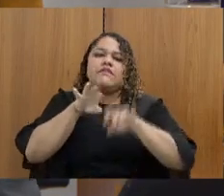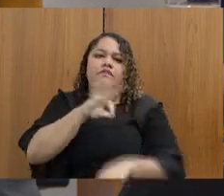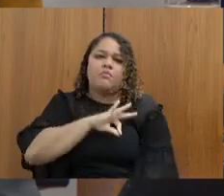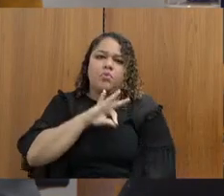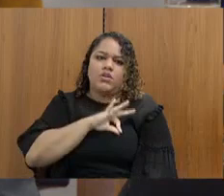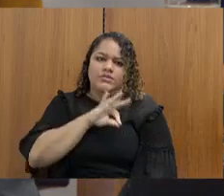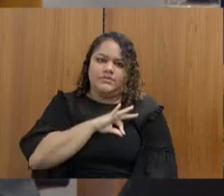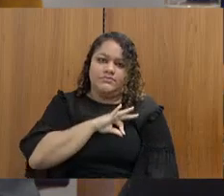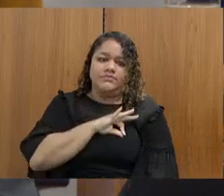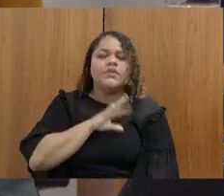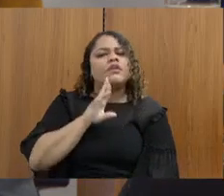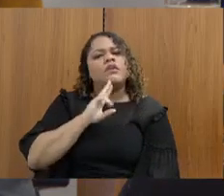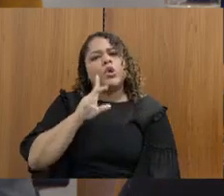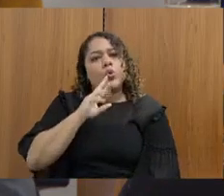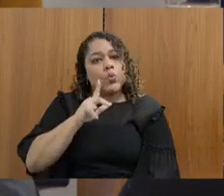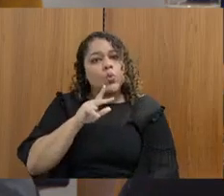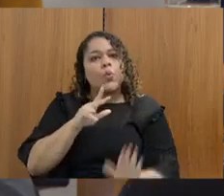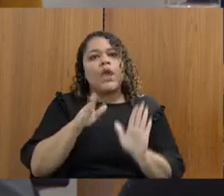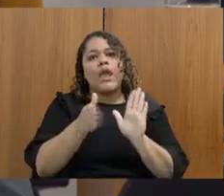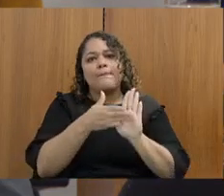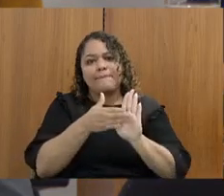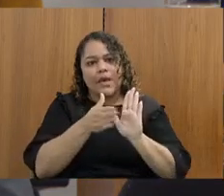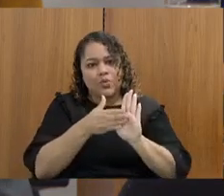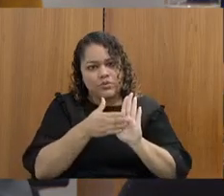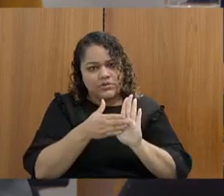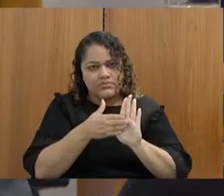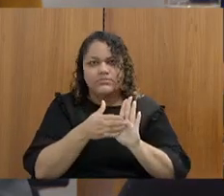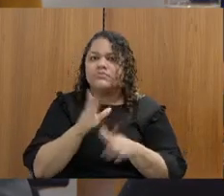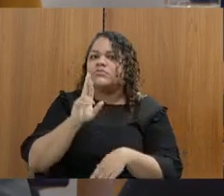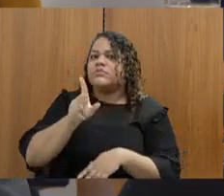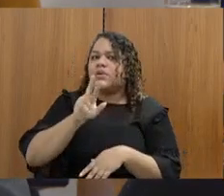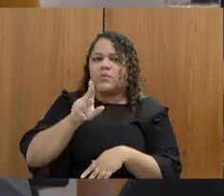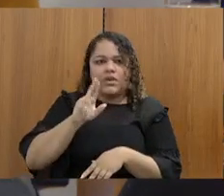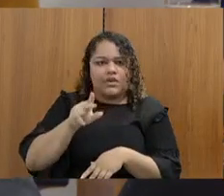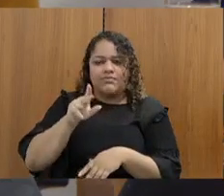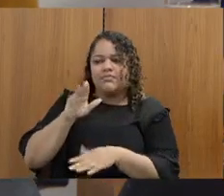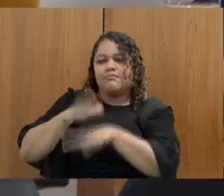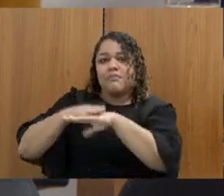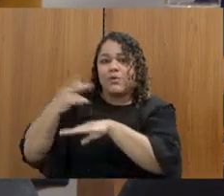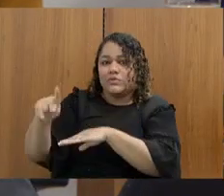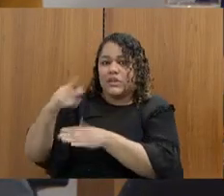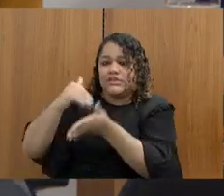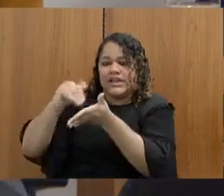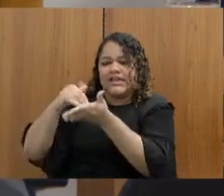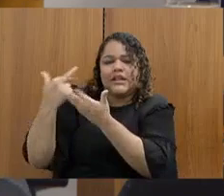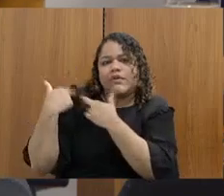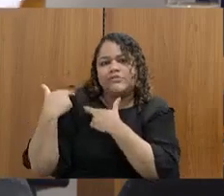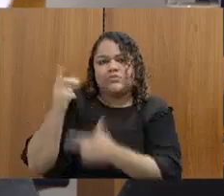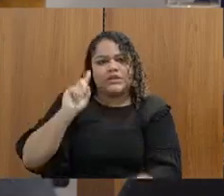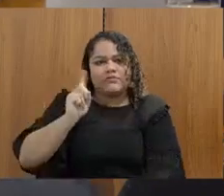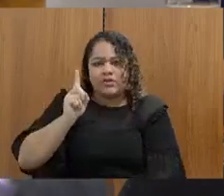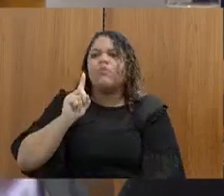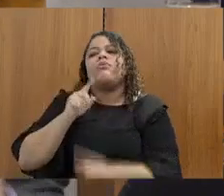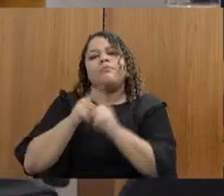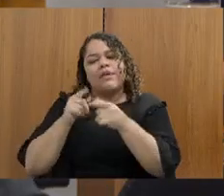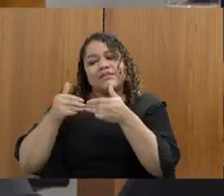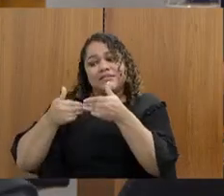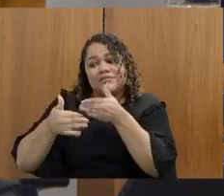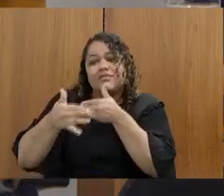não é a pasta do secretário, é bom deixar claro, não é a pasta do secretário, mas será objeto daqui a pouco, às 11 horas. Então,